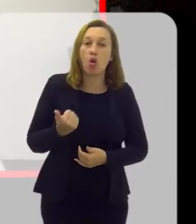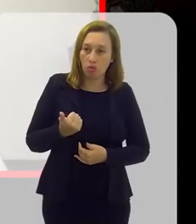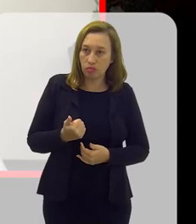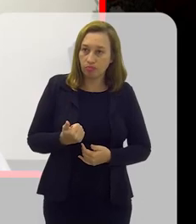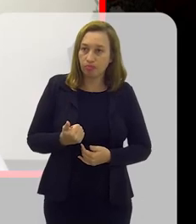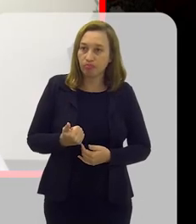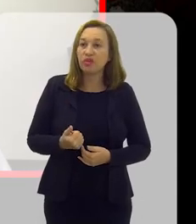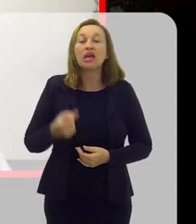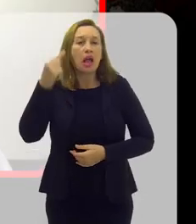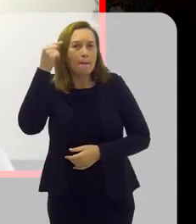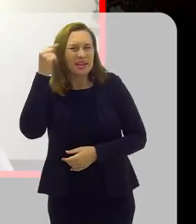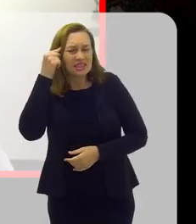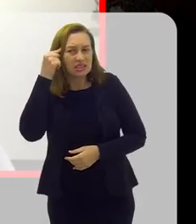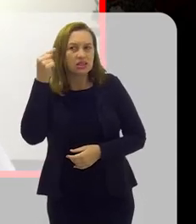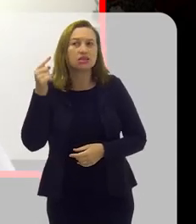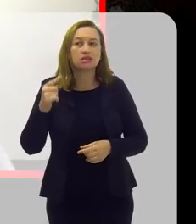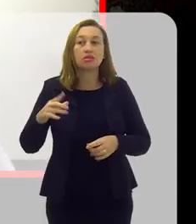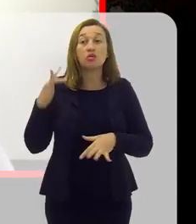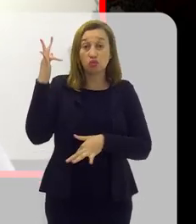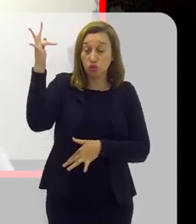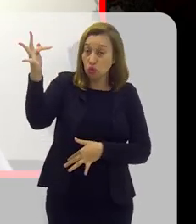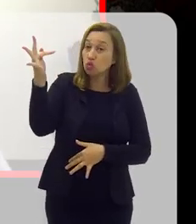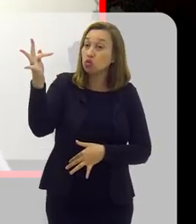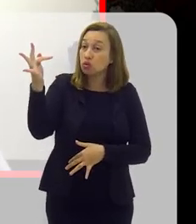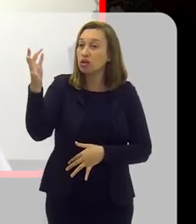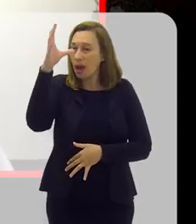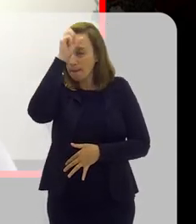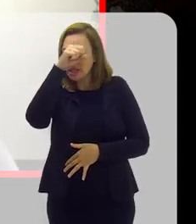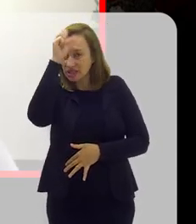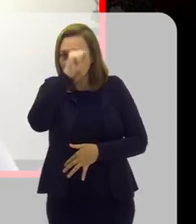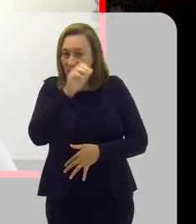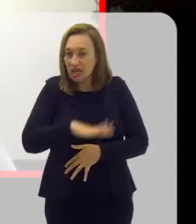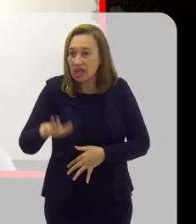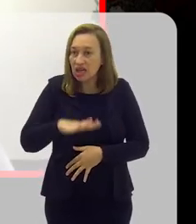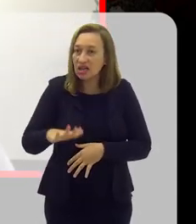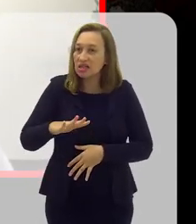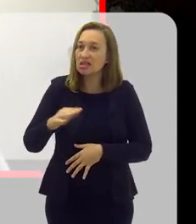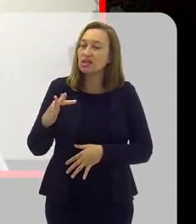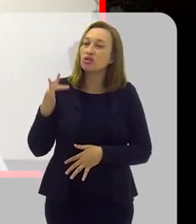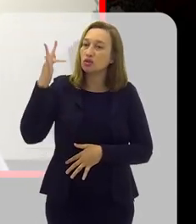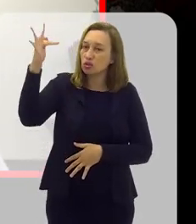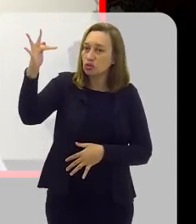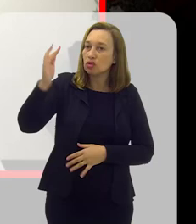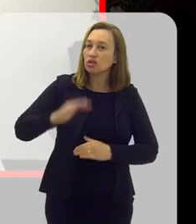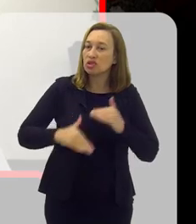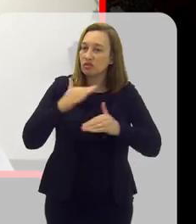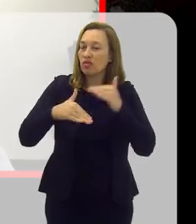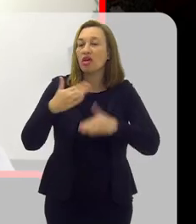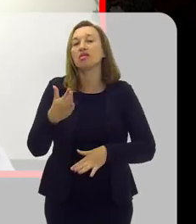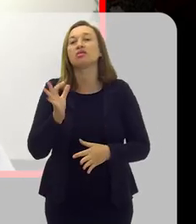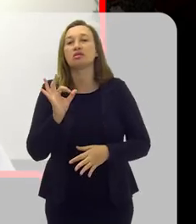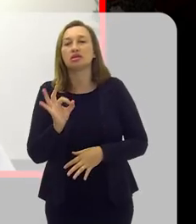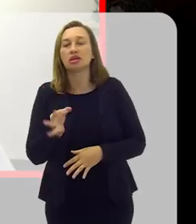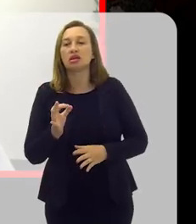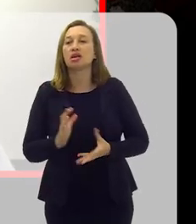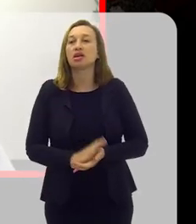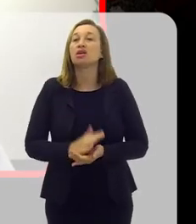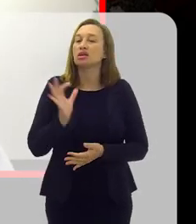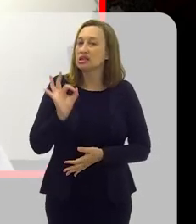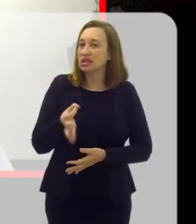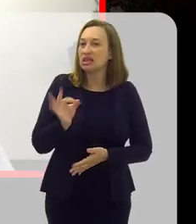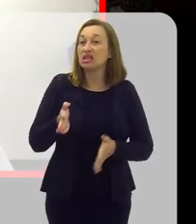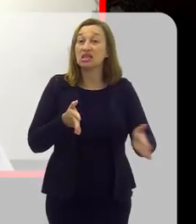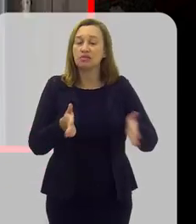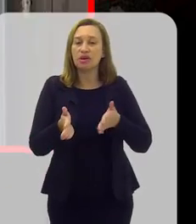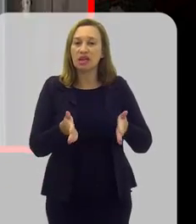melhor é. E a gente pensa nisso a longo prazo. A criança aprendeu ali, ela vai levar isso para a vida. Com certeza. E